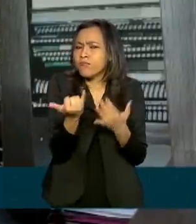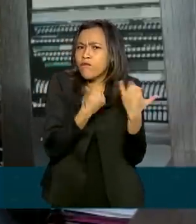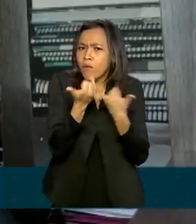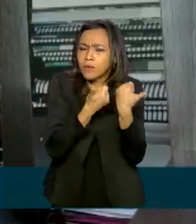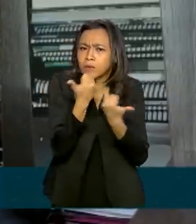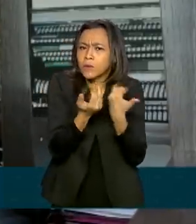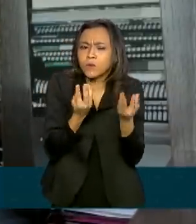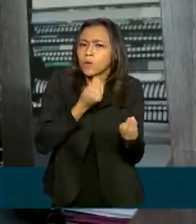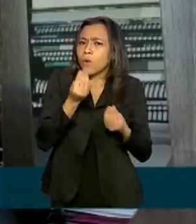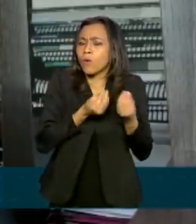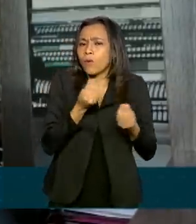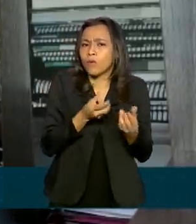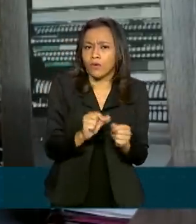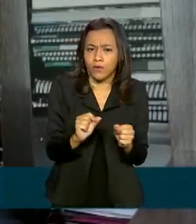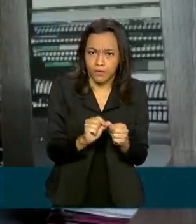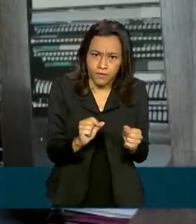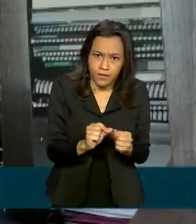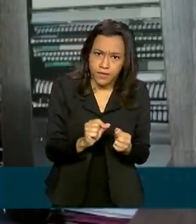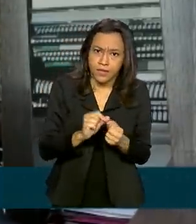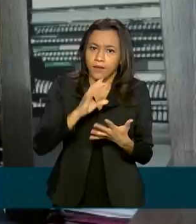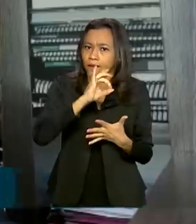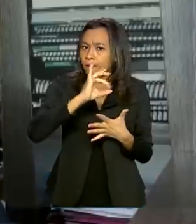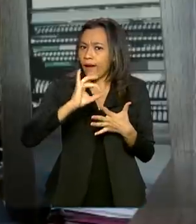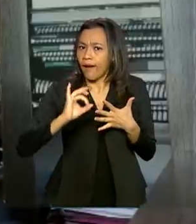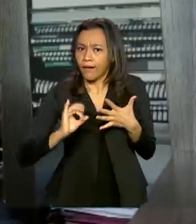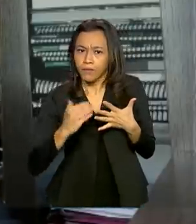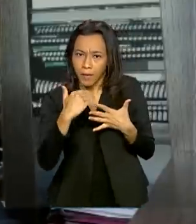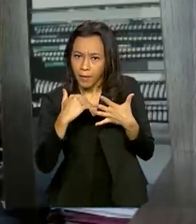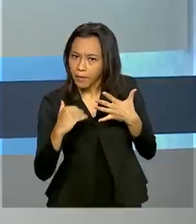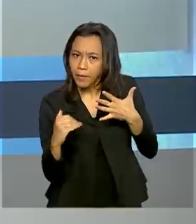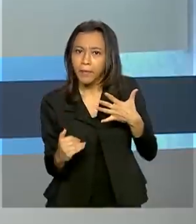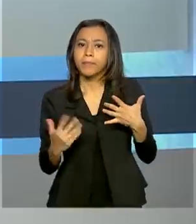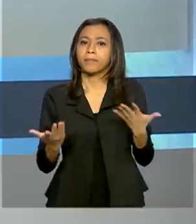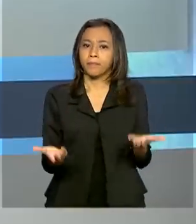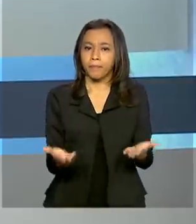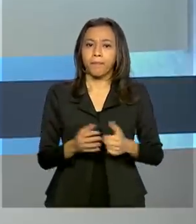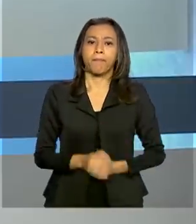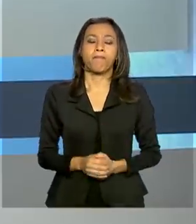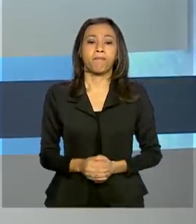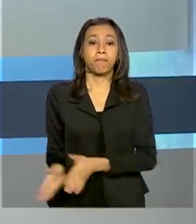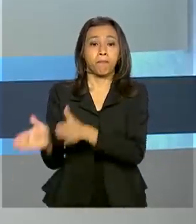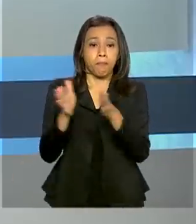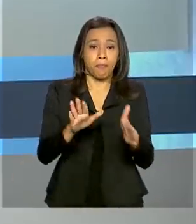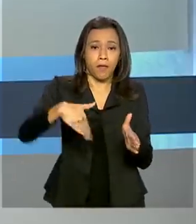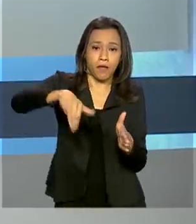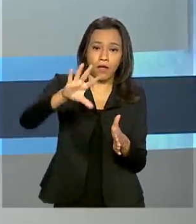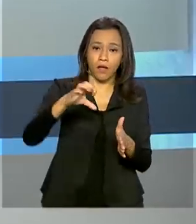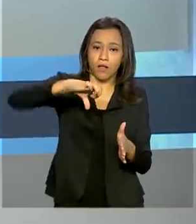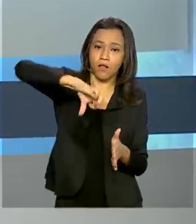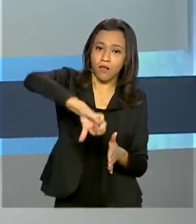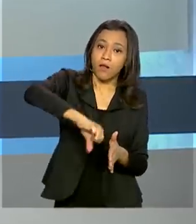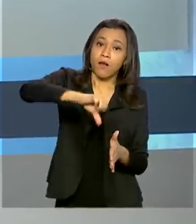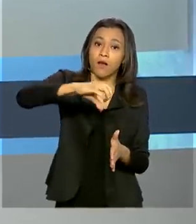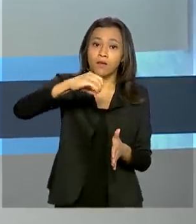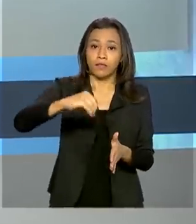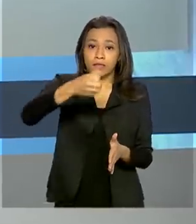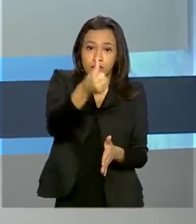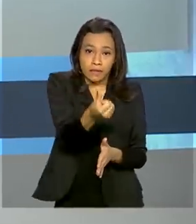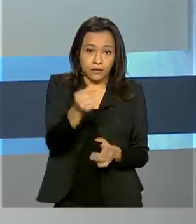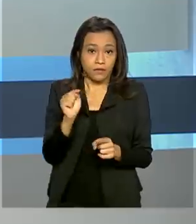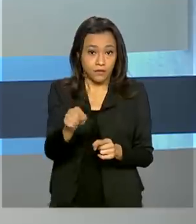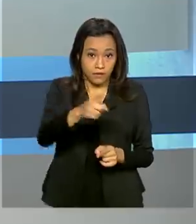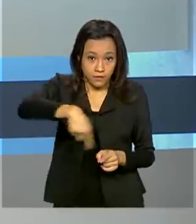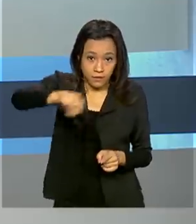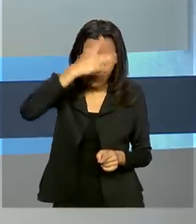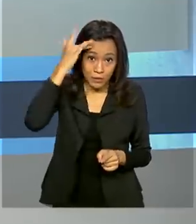como que o produtor deve proceder em cada uma dessas etapas. Mais de 906 mil pessoas